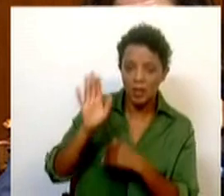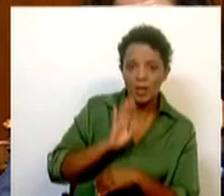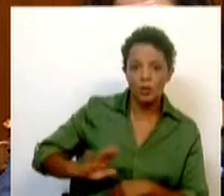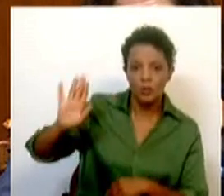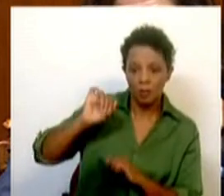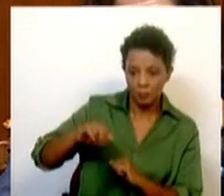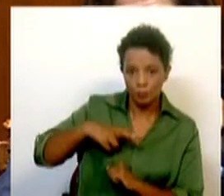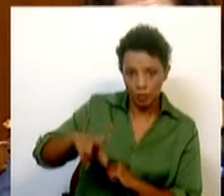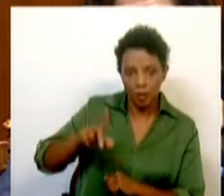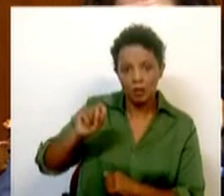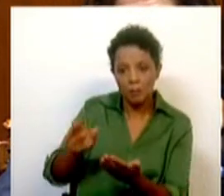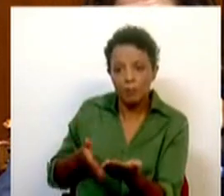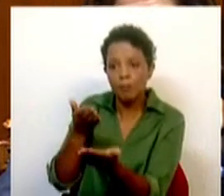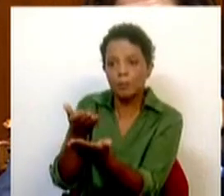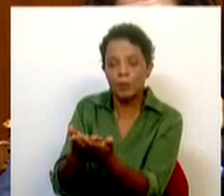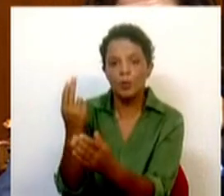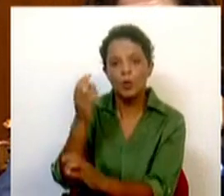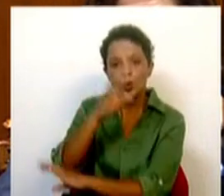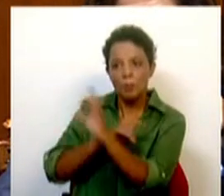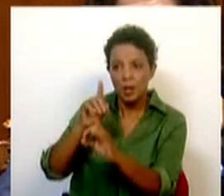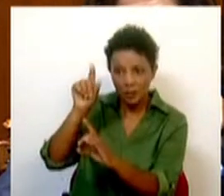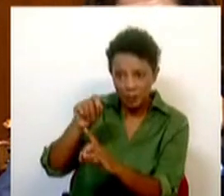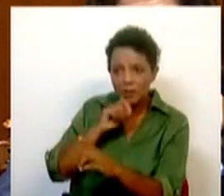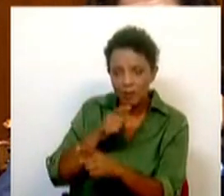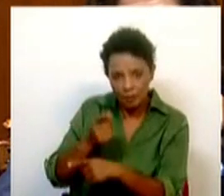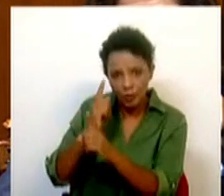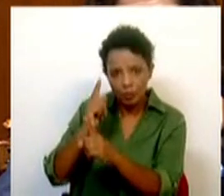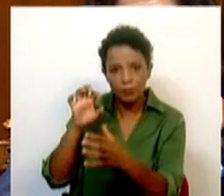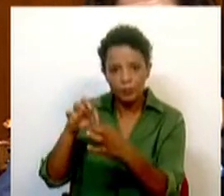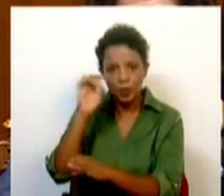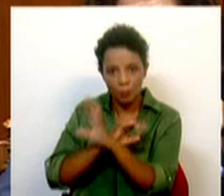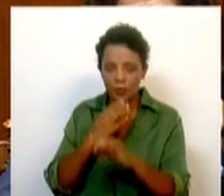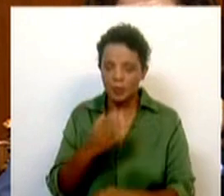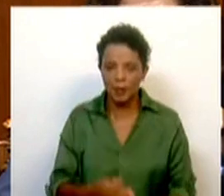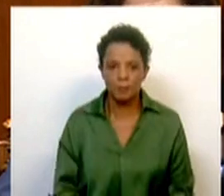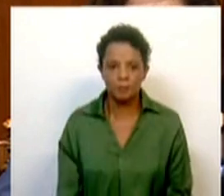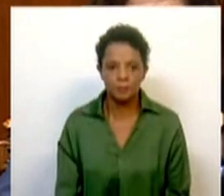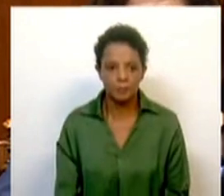e sugerir à União Europeia que faça também aquilo que pode ser feito e deve ser feito a nível europeu. Obrigado.